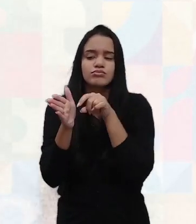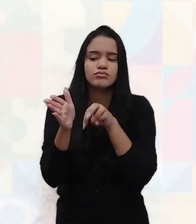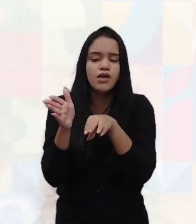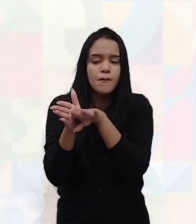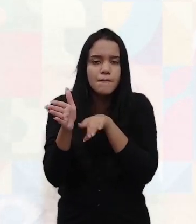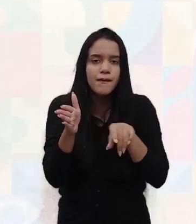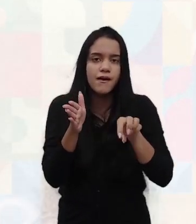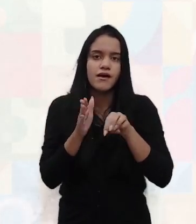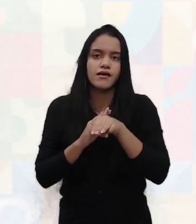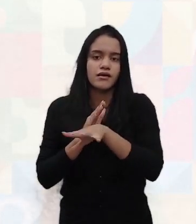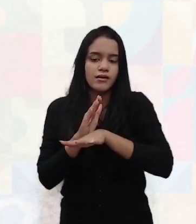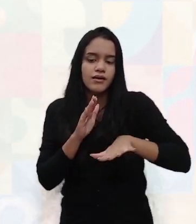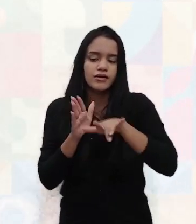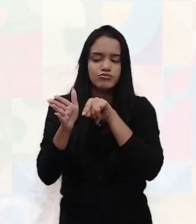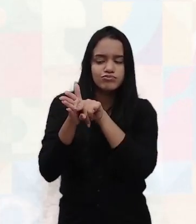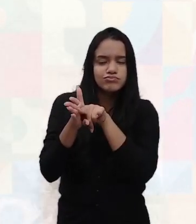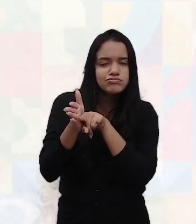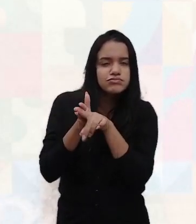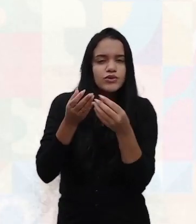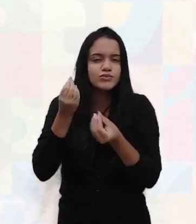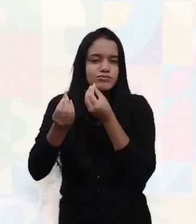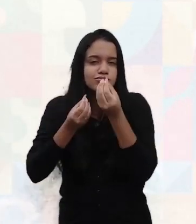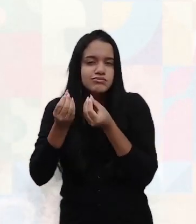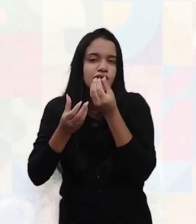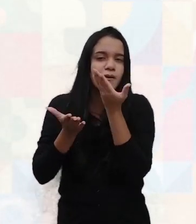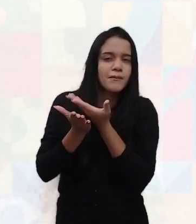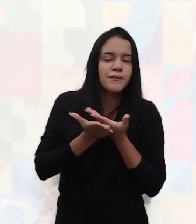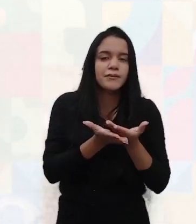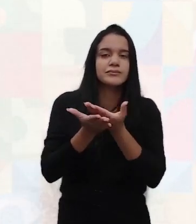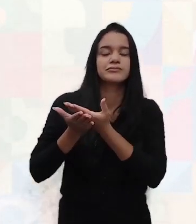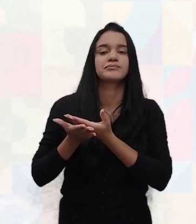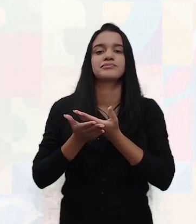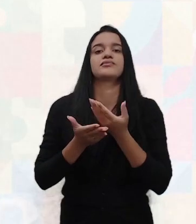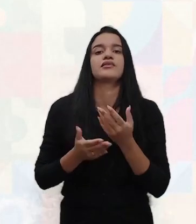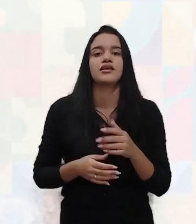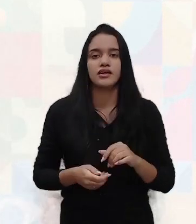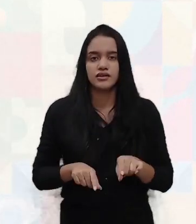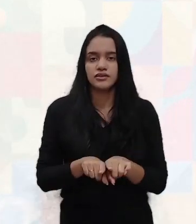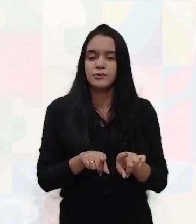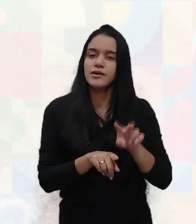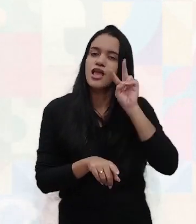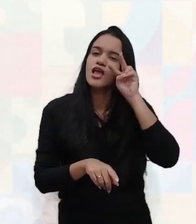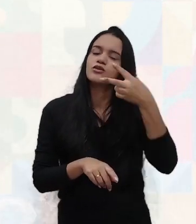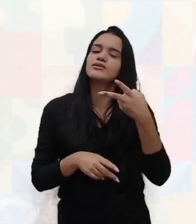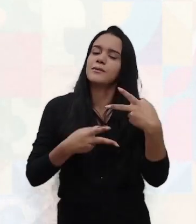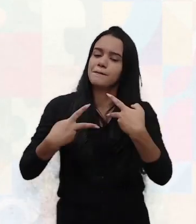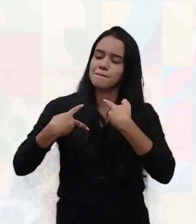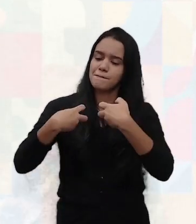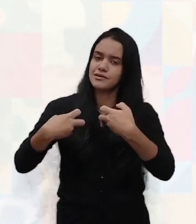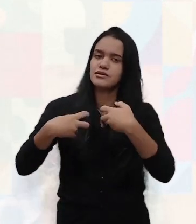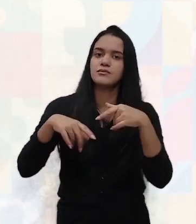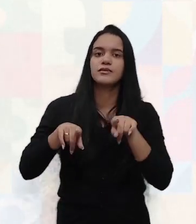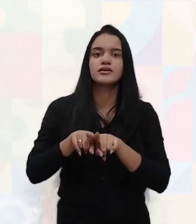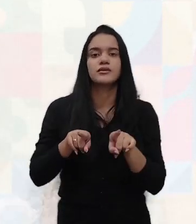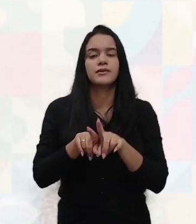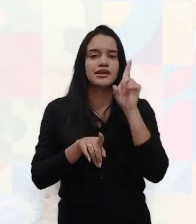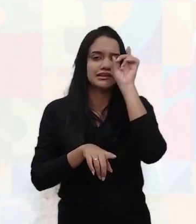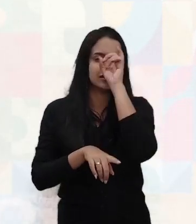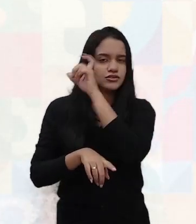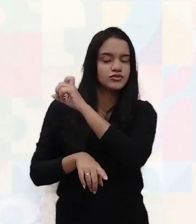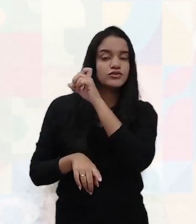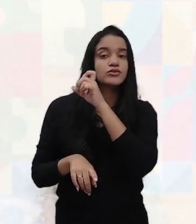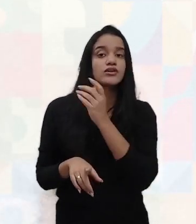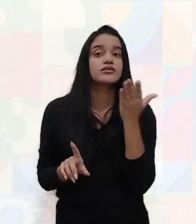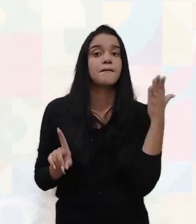possa executar com maestria. Reconhecer as próprias dificuldades e estabeleça metas para